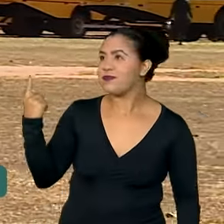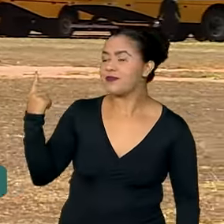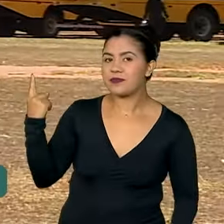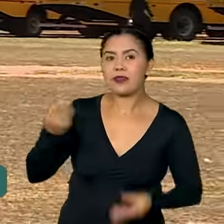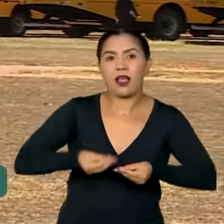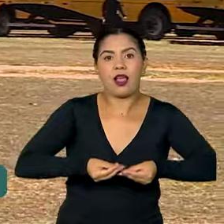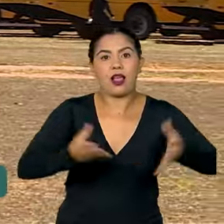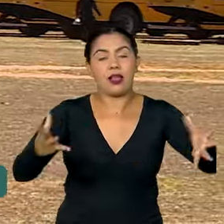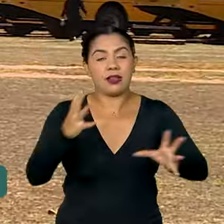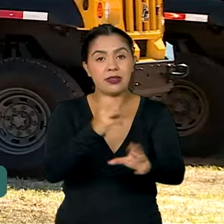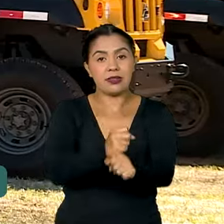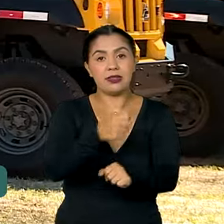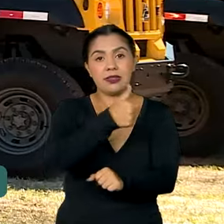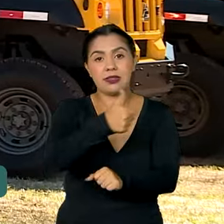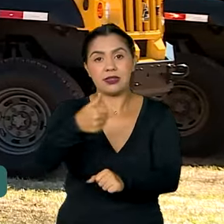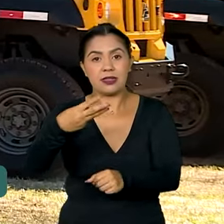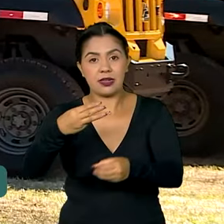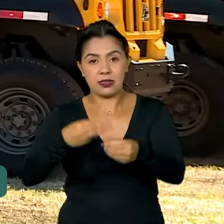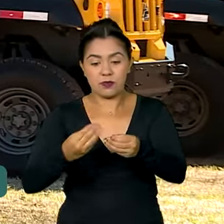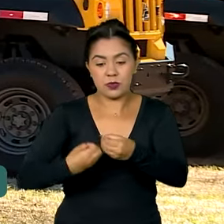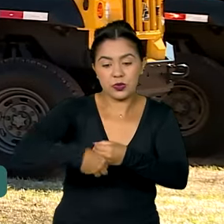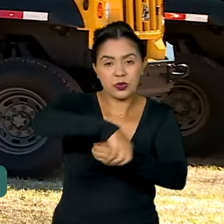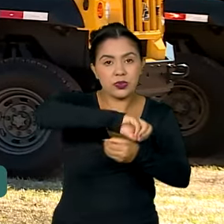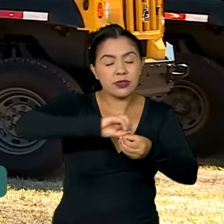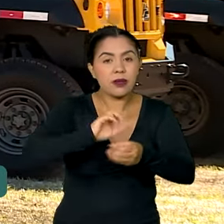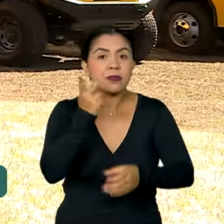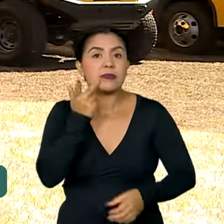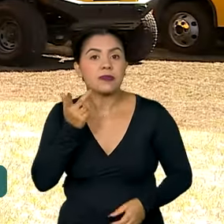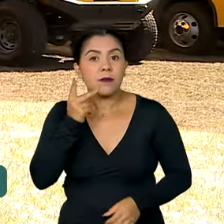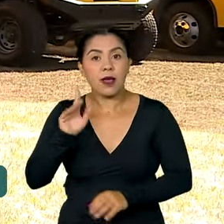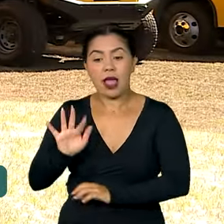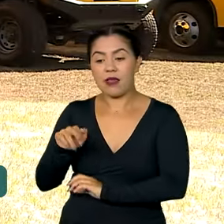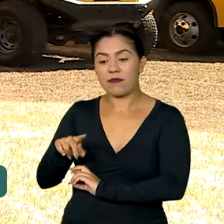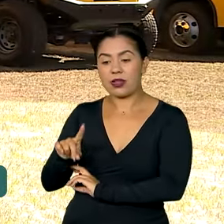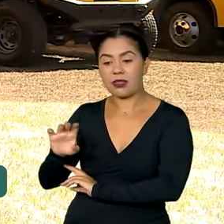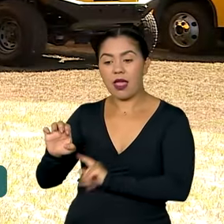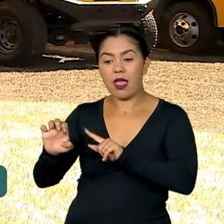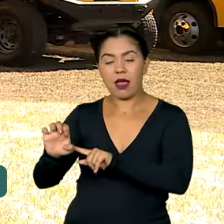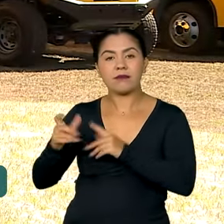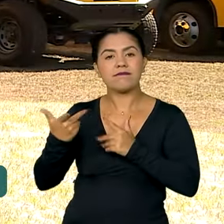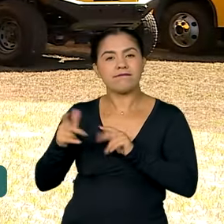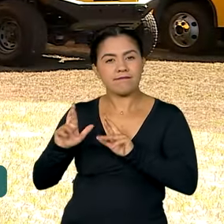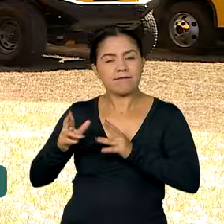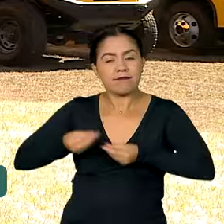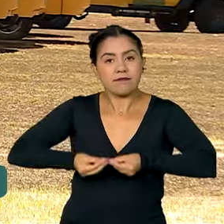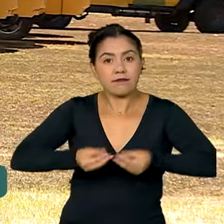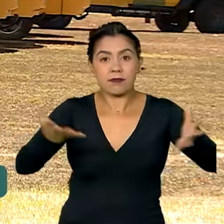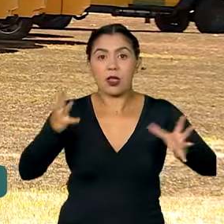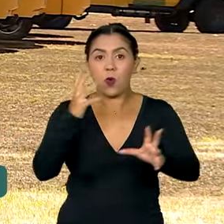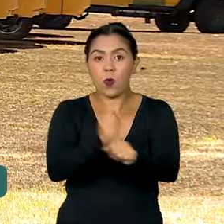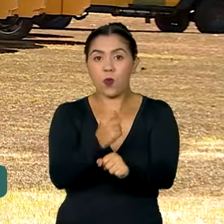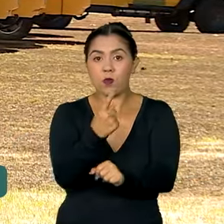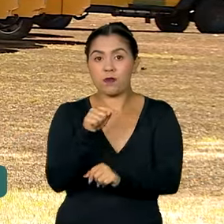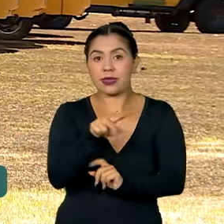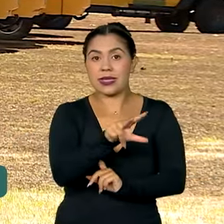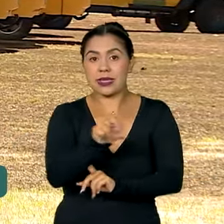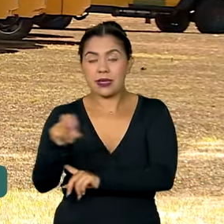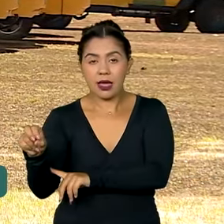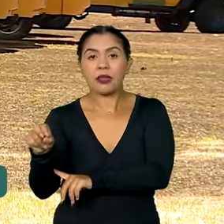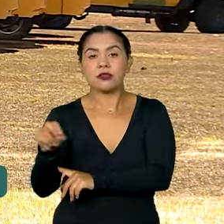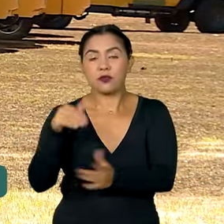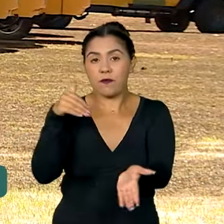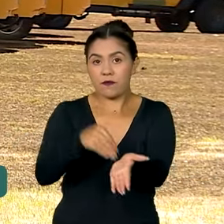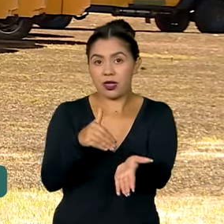municípios do Ceará. E a expectativa do FNDE é entregar 1.500 veículos até o final deste